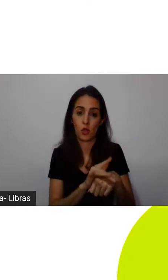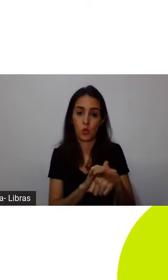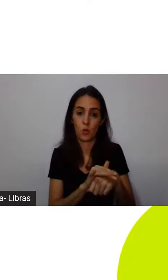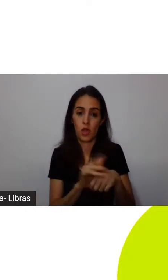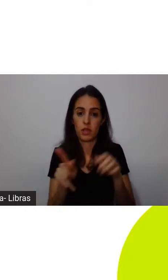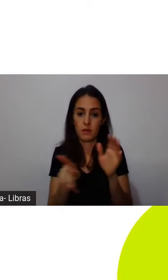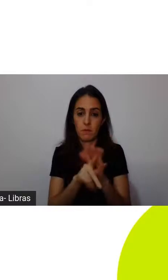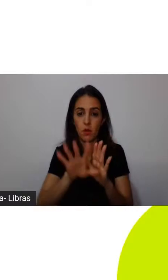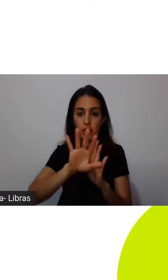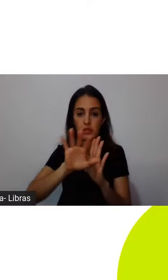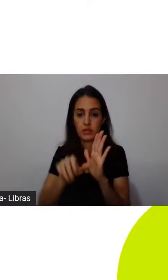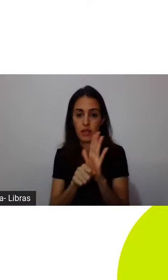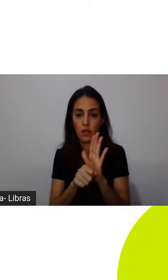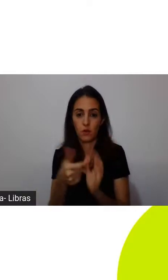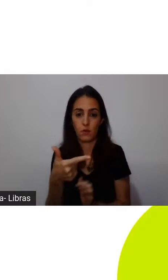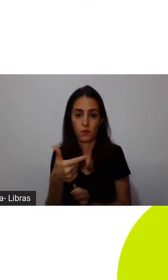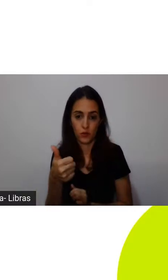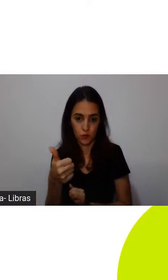que é bastante interessante.